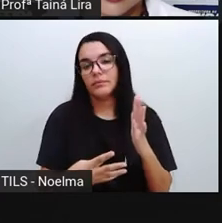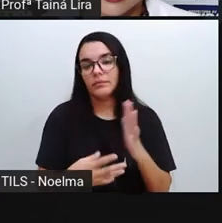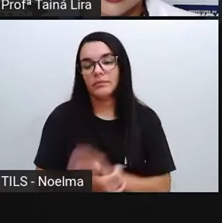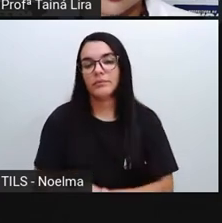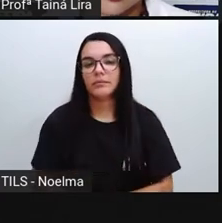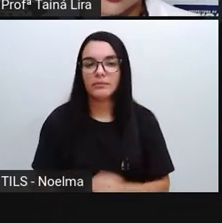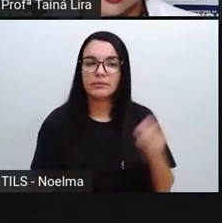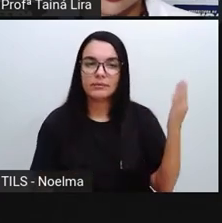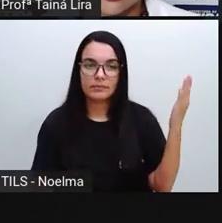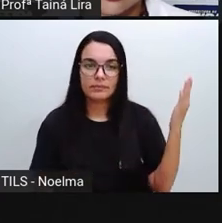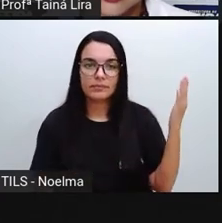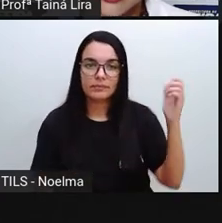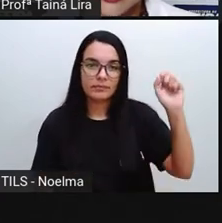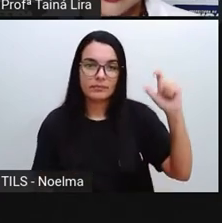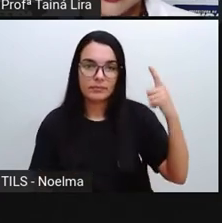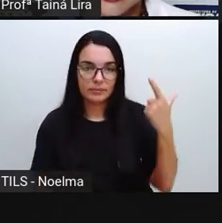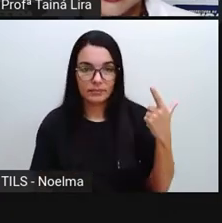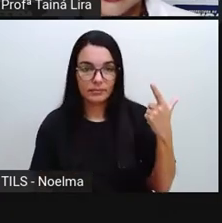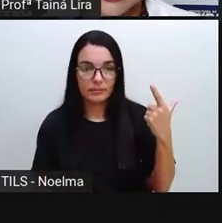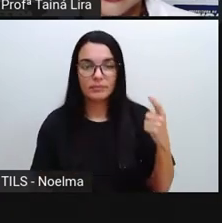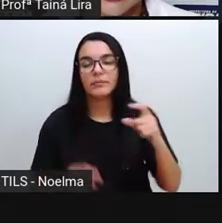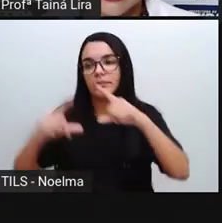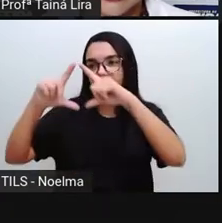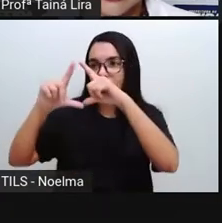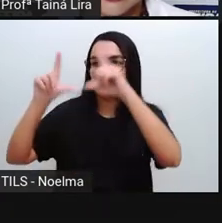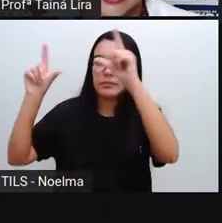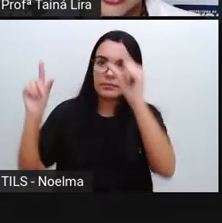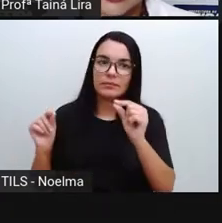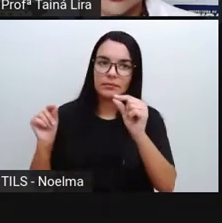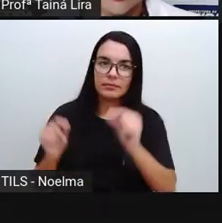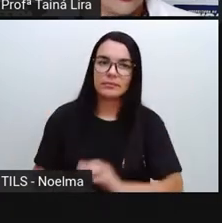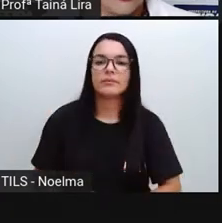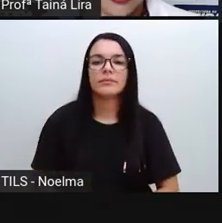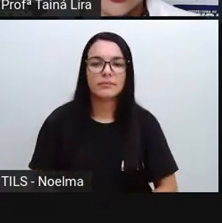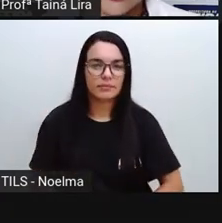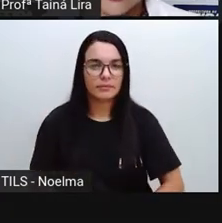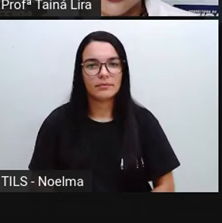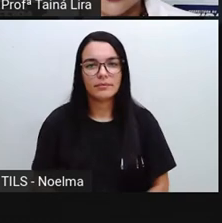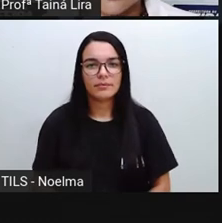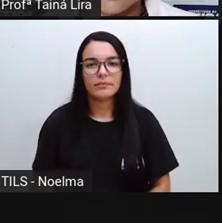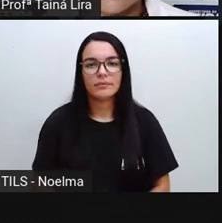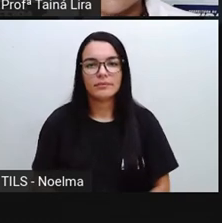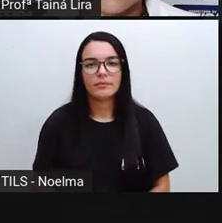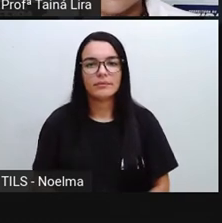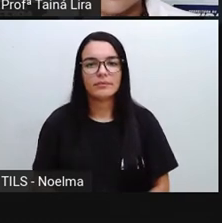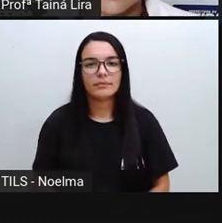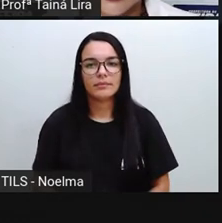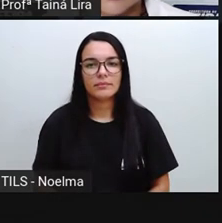Então, olha lá. O Sol e a Lua, certo?